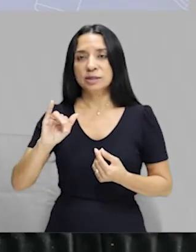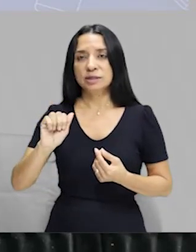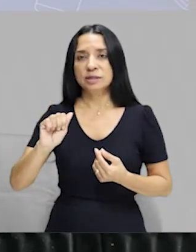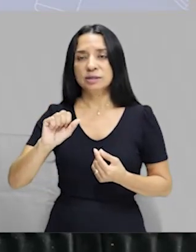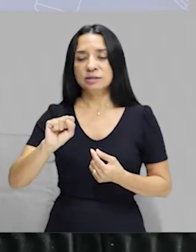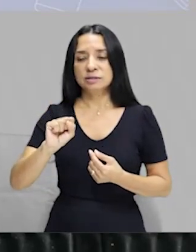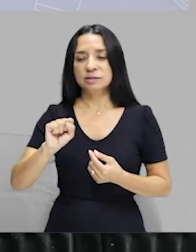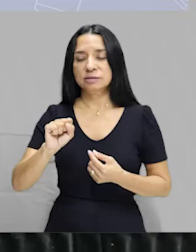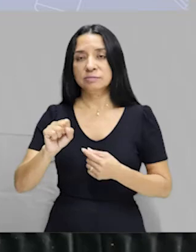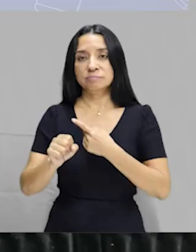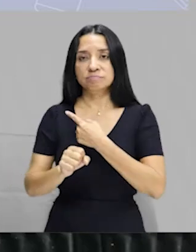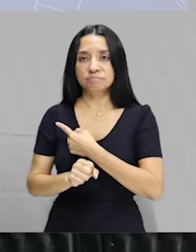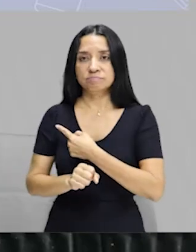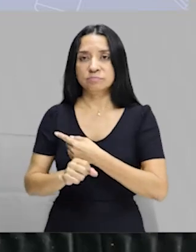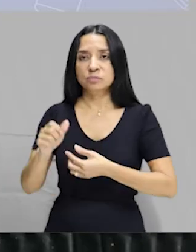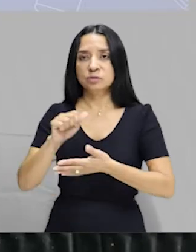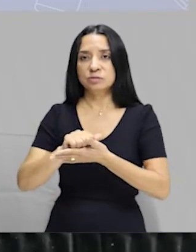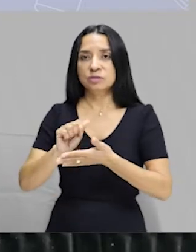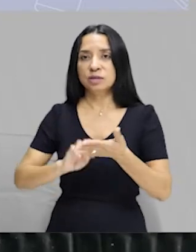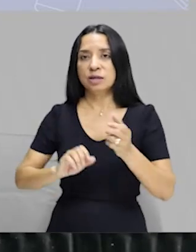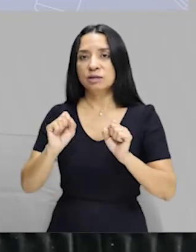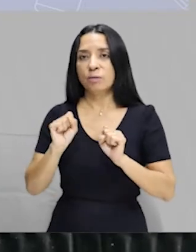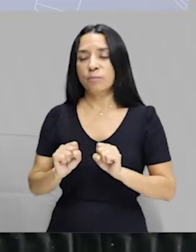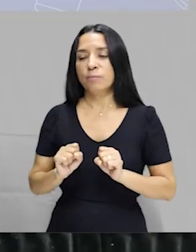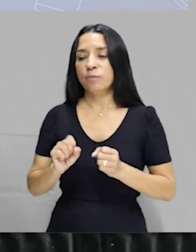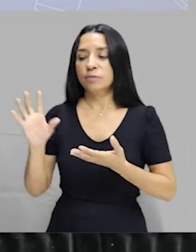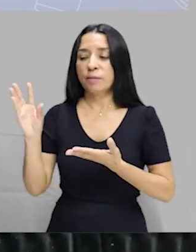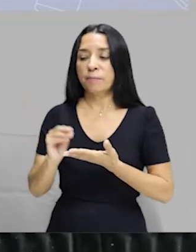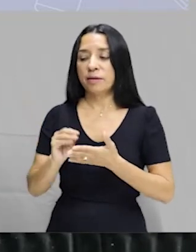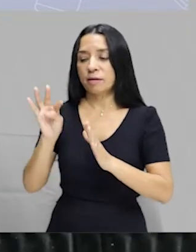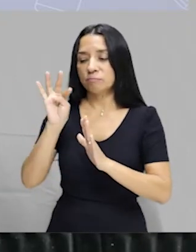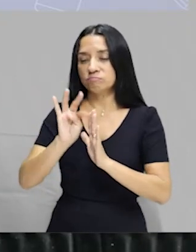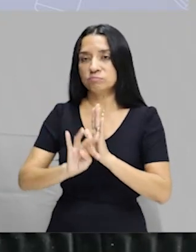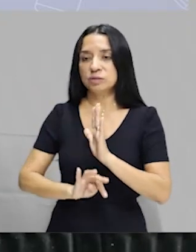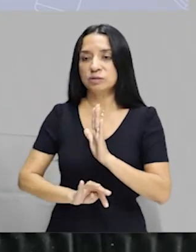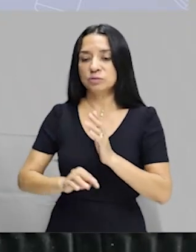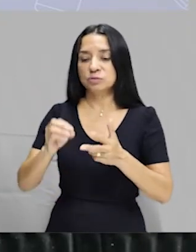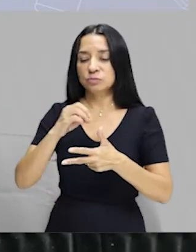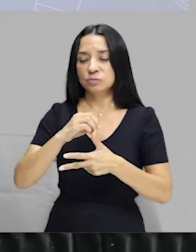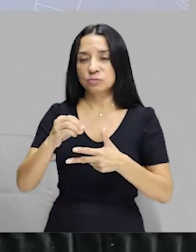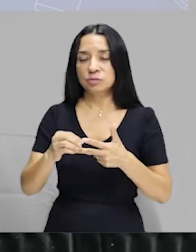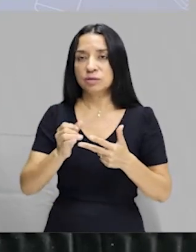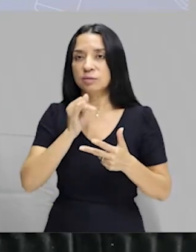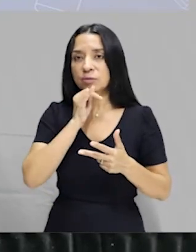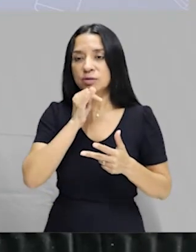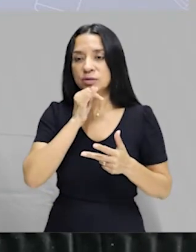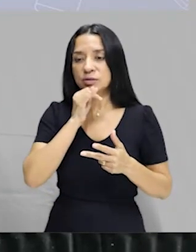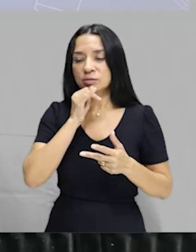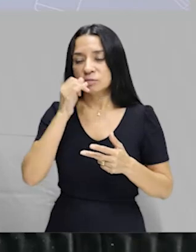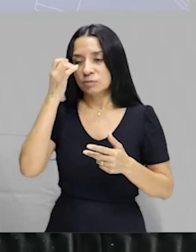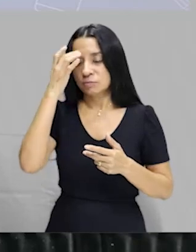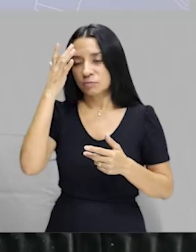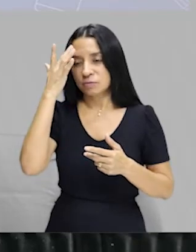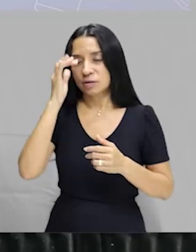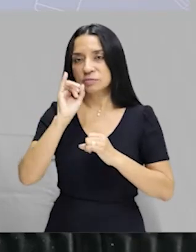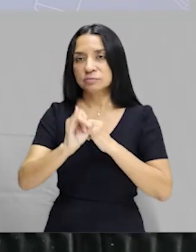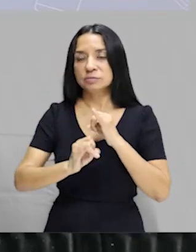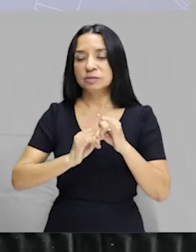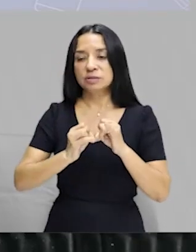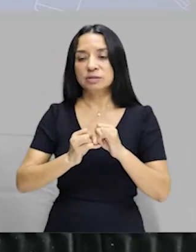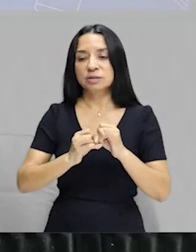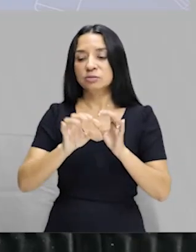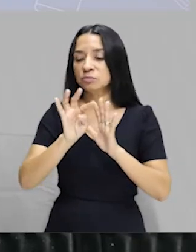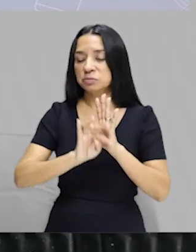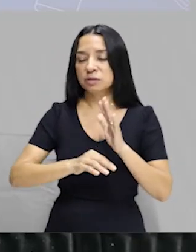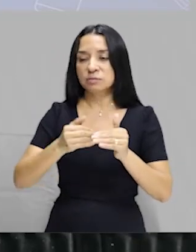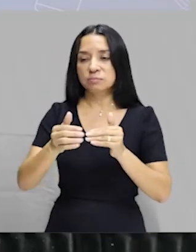gente, que vocês podem pegar um texto do Enem, por exemplo, que está fácil na internet, ou um texto qualquer